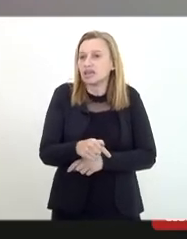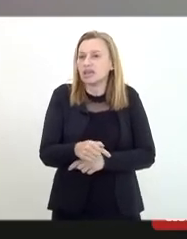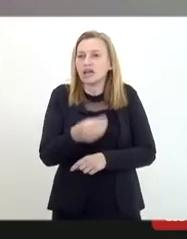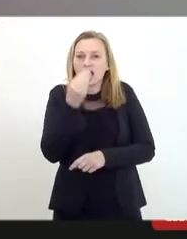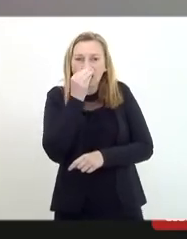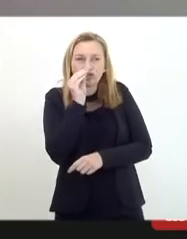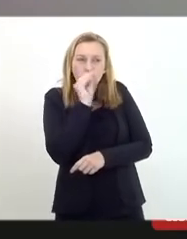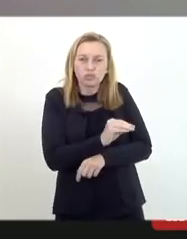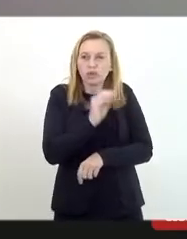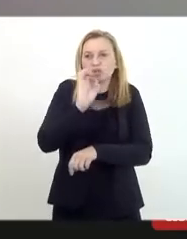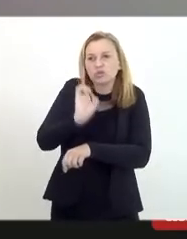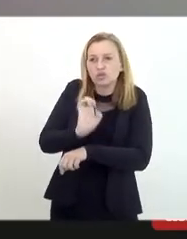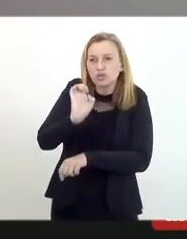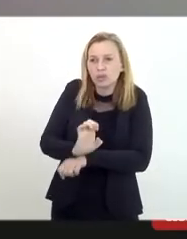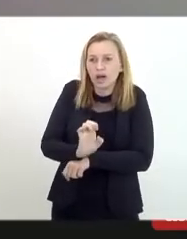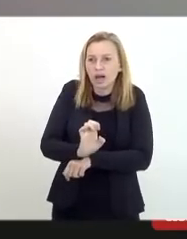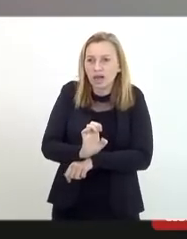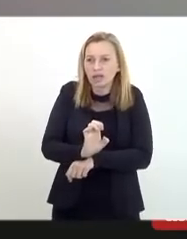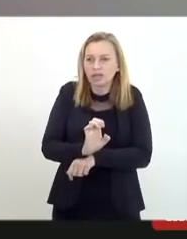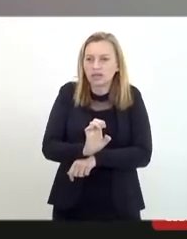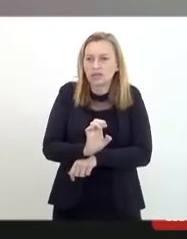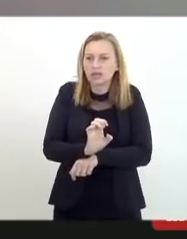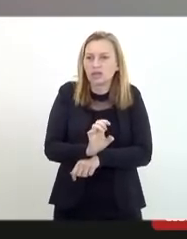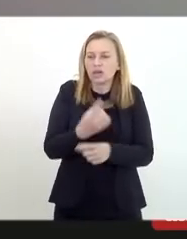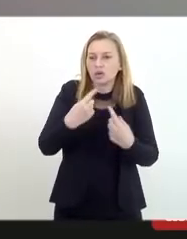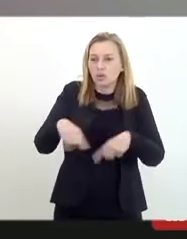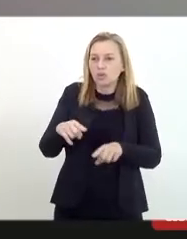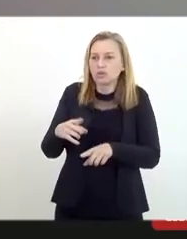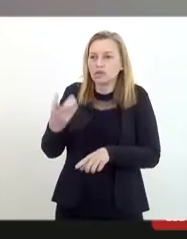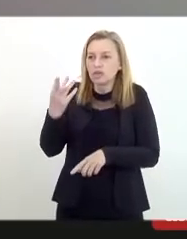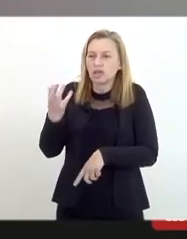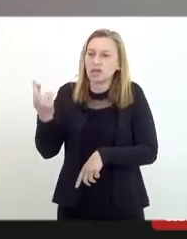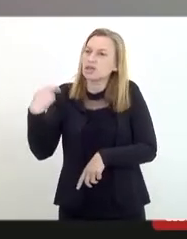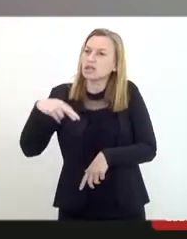lenência do Estado, o proselitismo religioso que fomenta eu